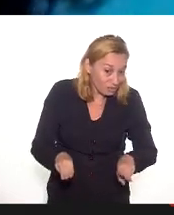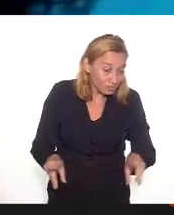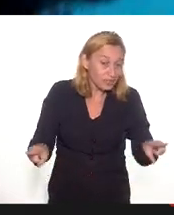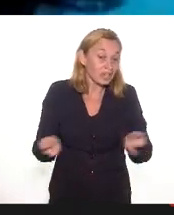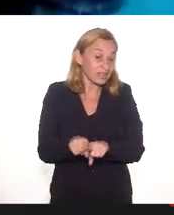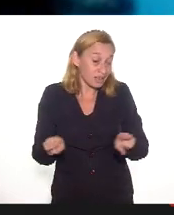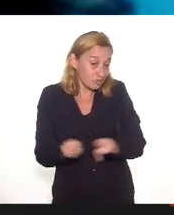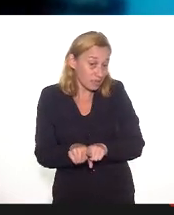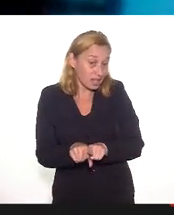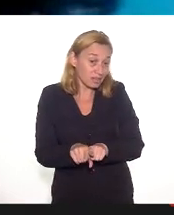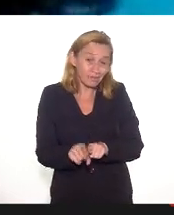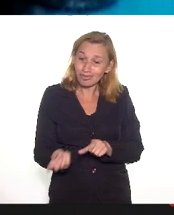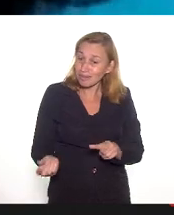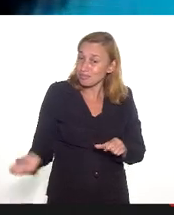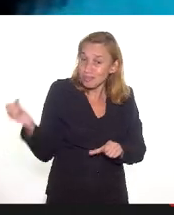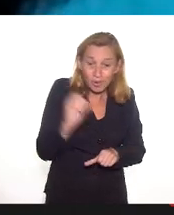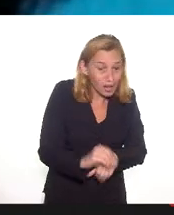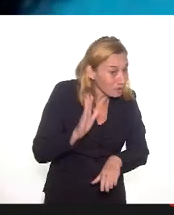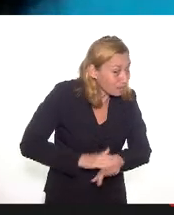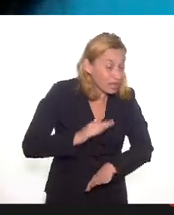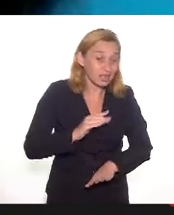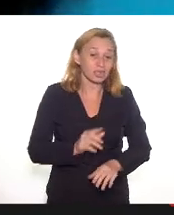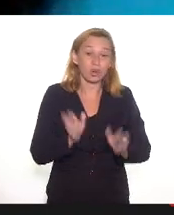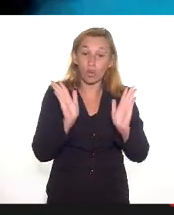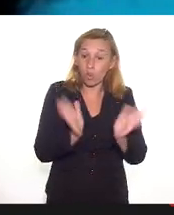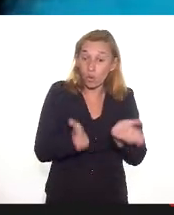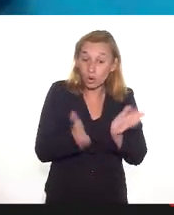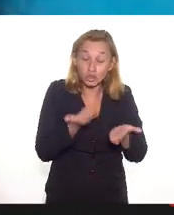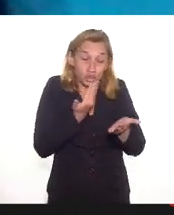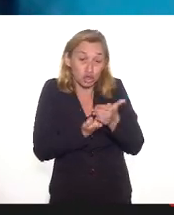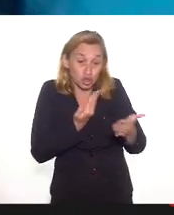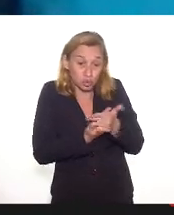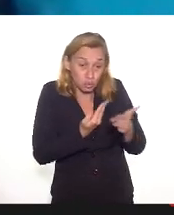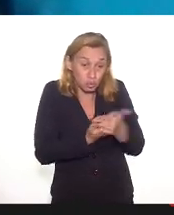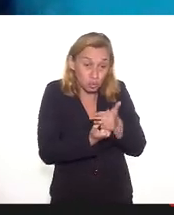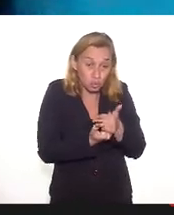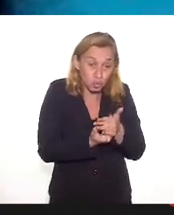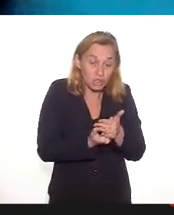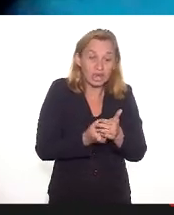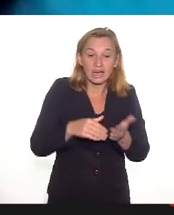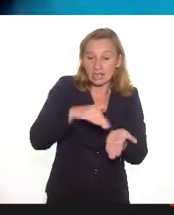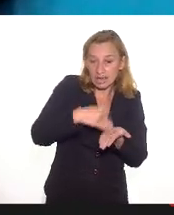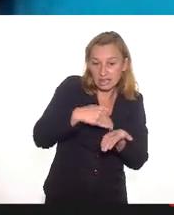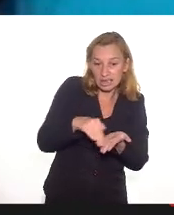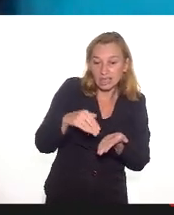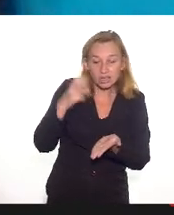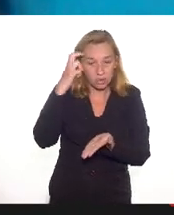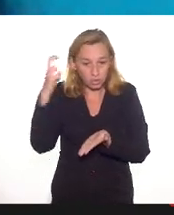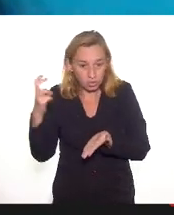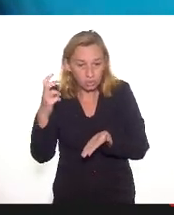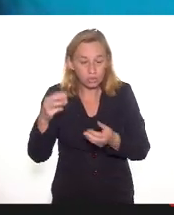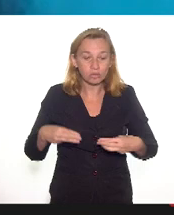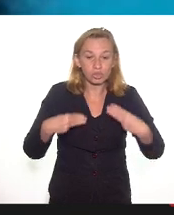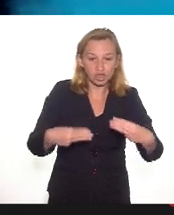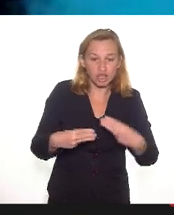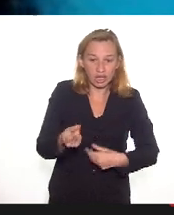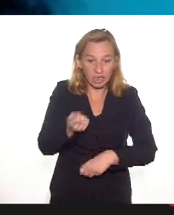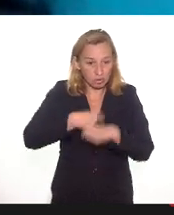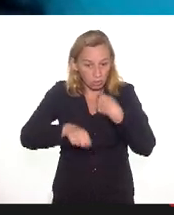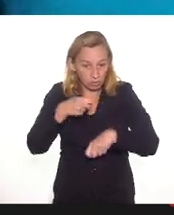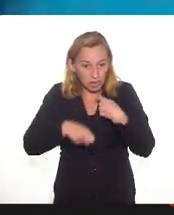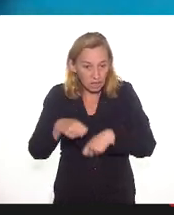a tendência é que se agravem, né, hoje está em estudo pela parte da Secretaria de Cultura e do Ministério da Economia